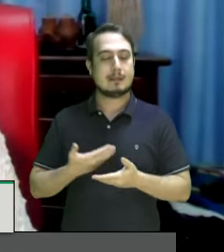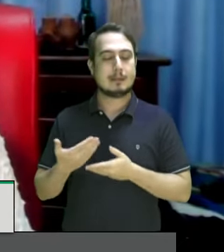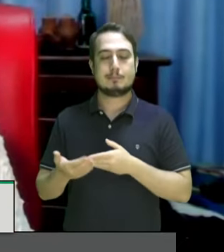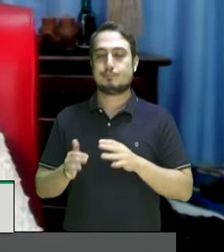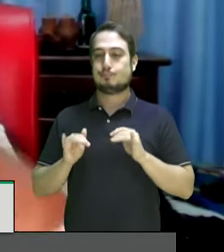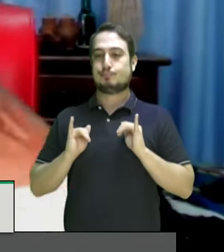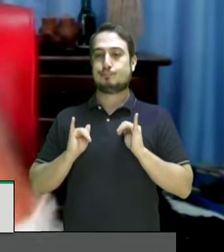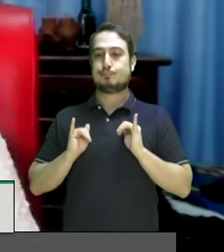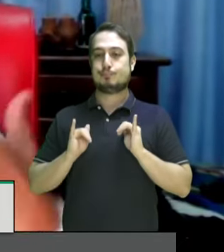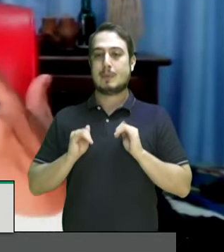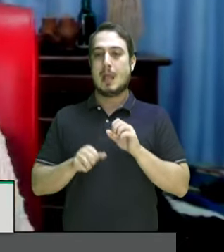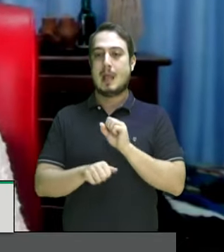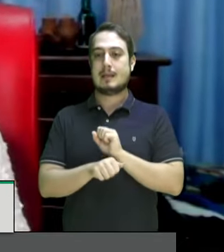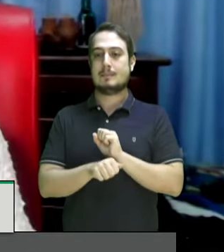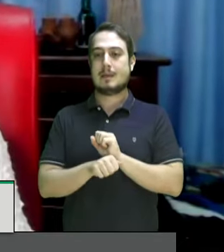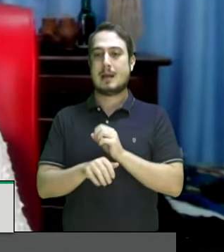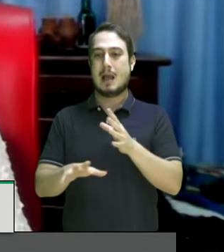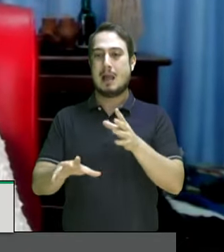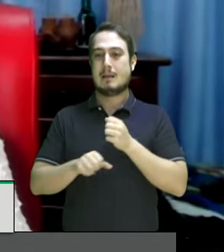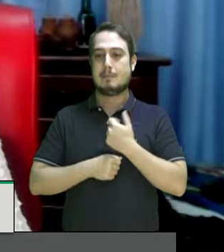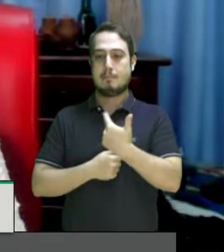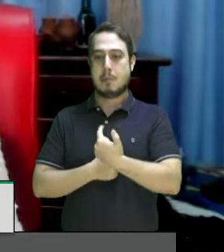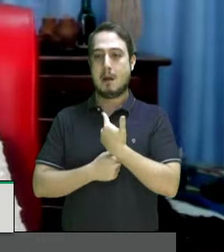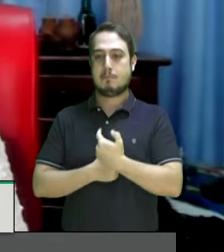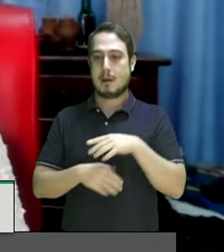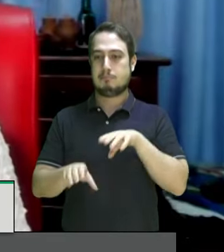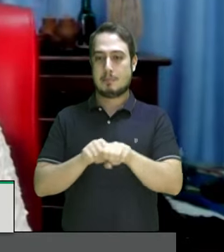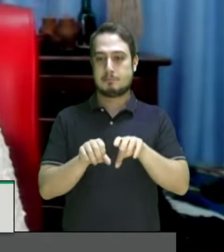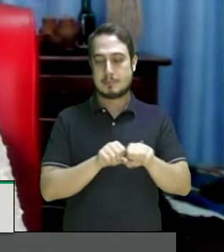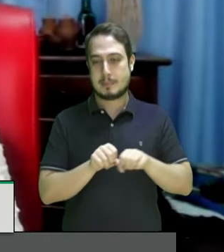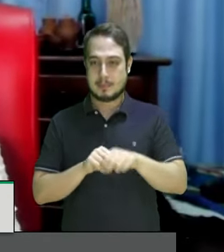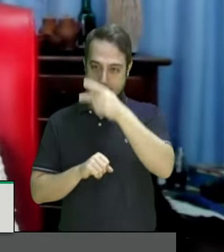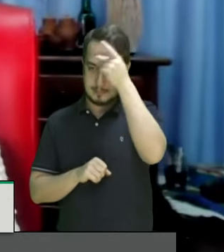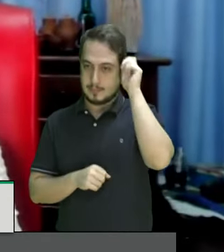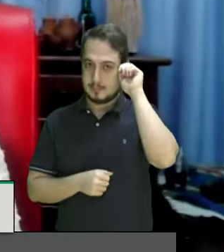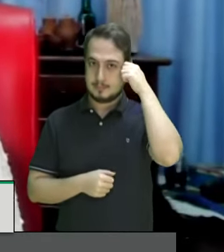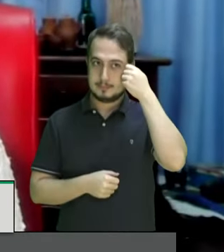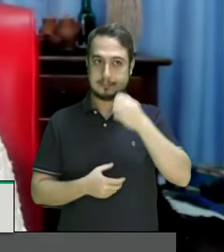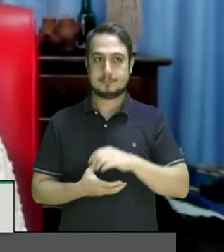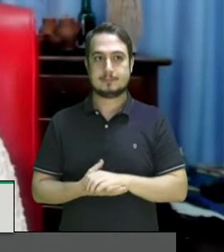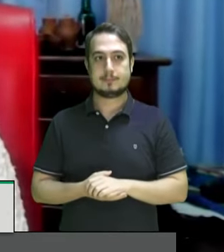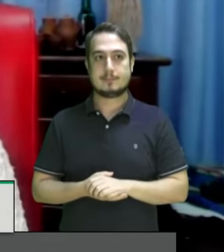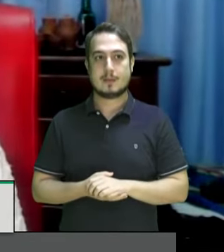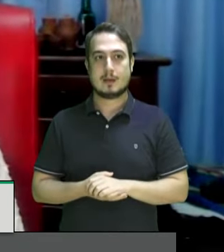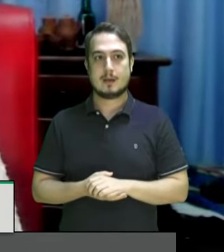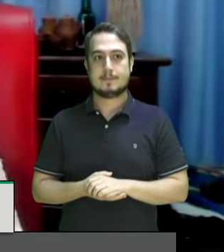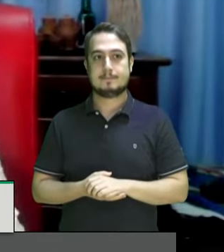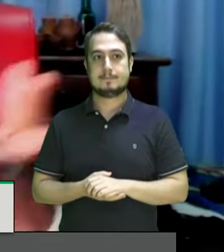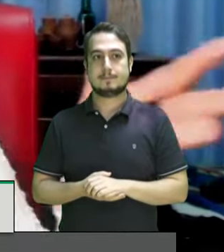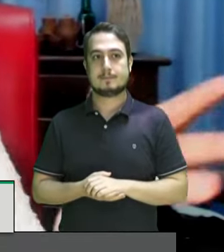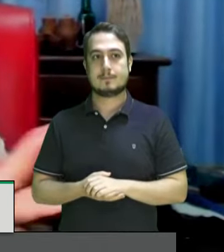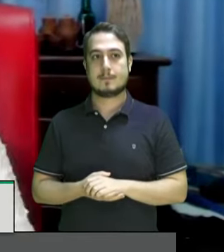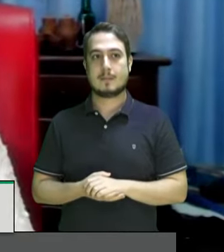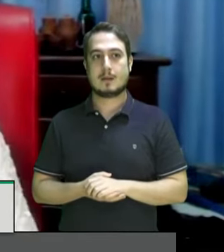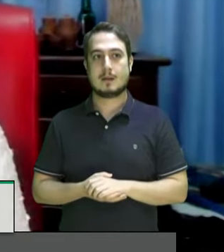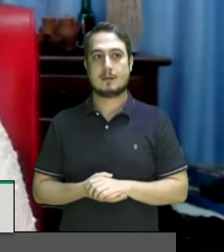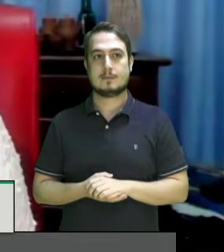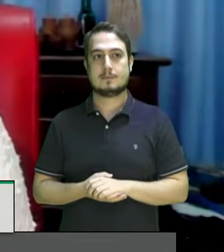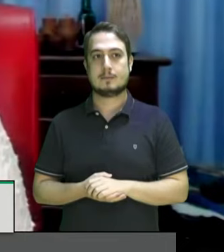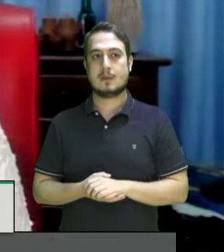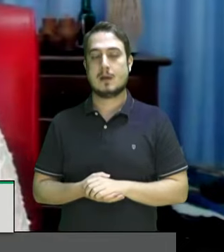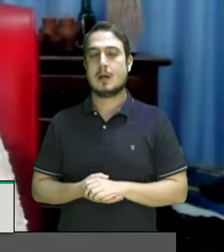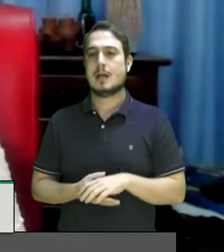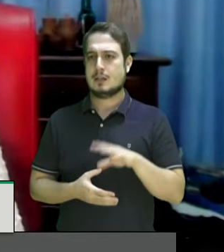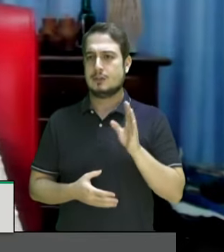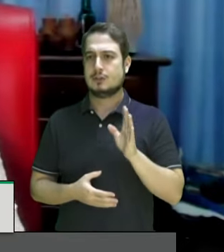no meio dessa situação e recebendo bala desmilitarização é absolutamente necessária o Denis já falou